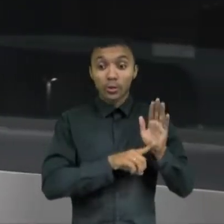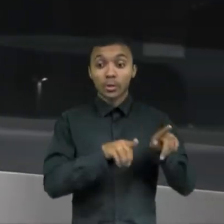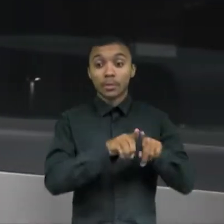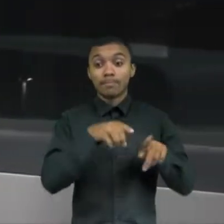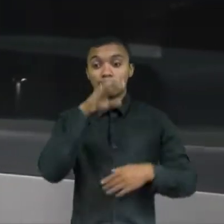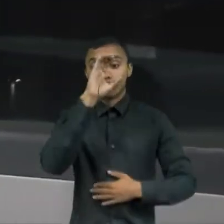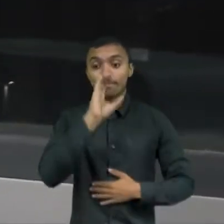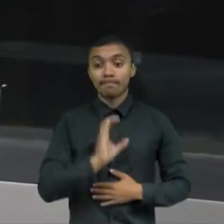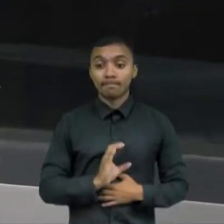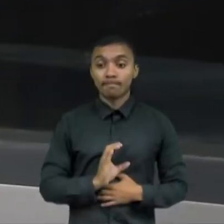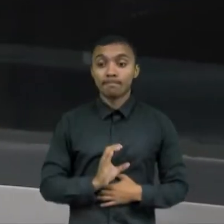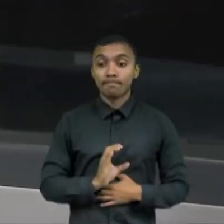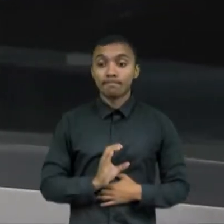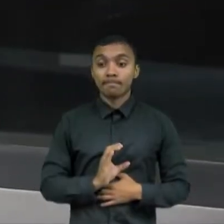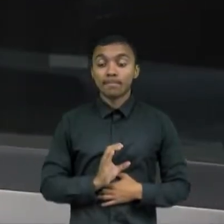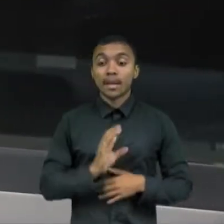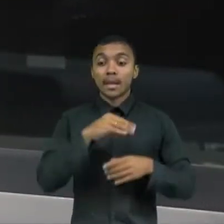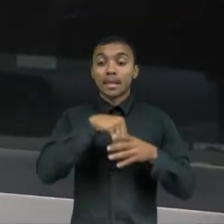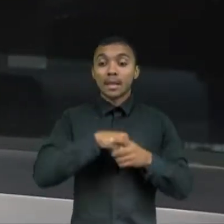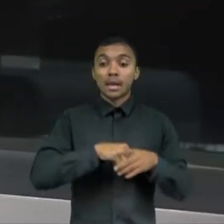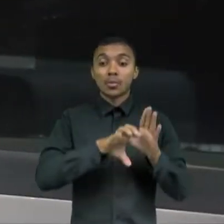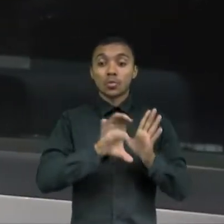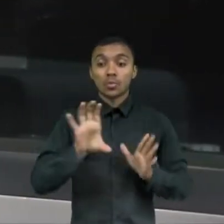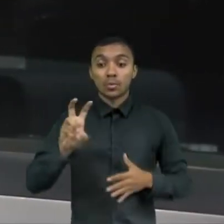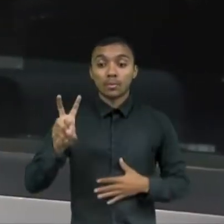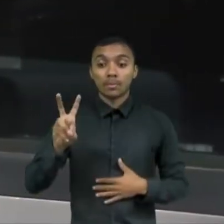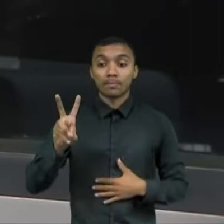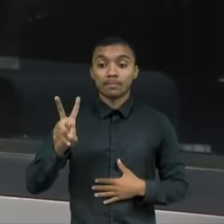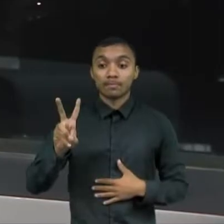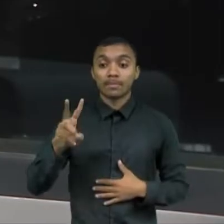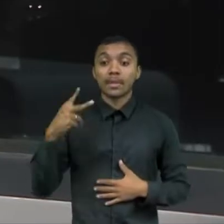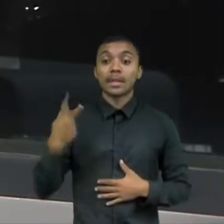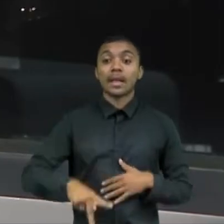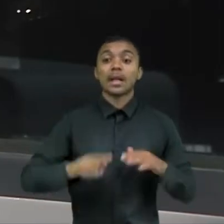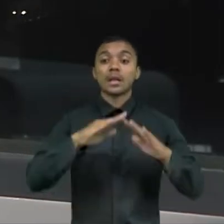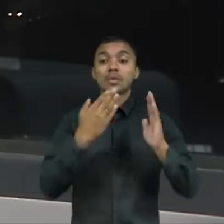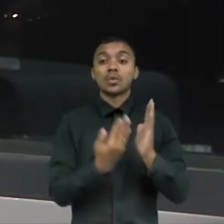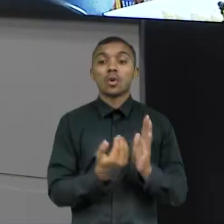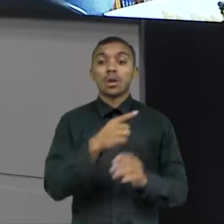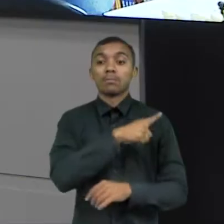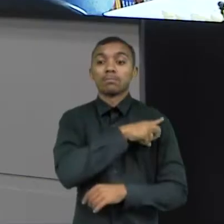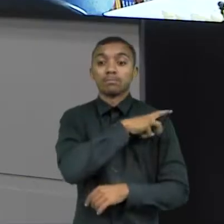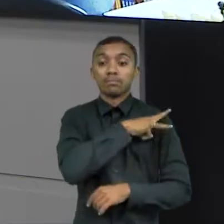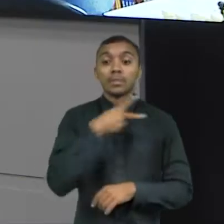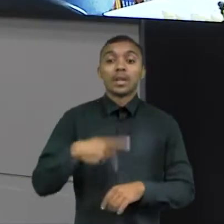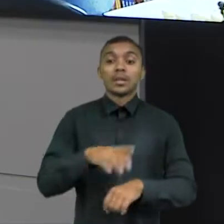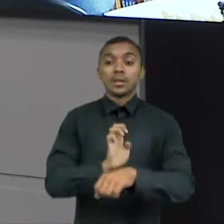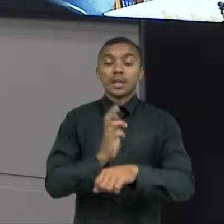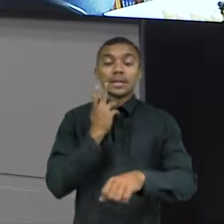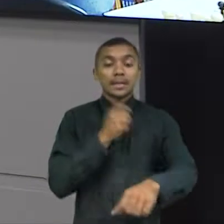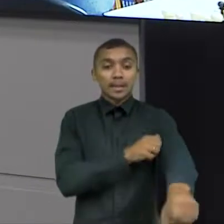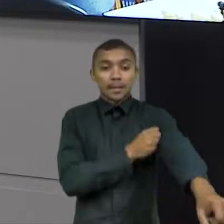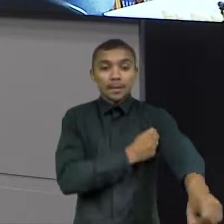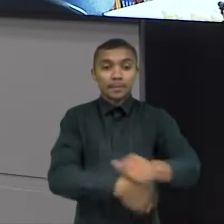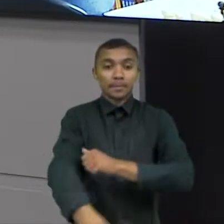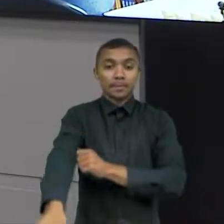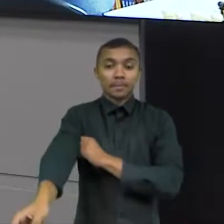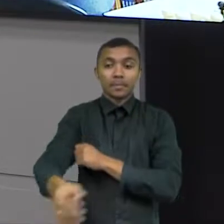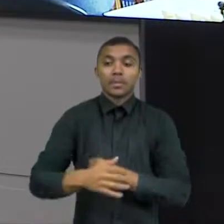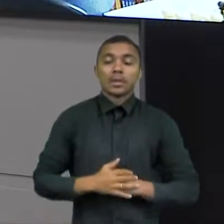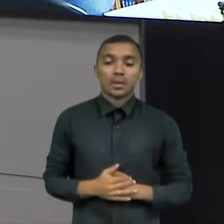na matriz curricular nas escolas de ensino médio aqui no Estado. A partir do próximo ano,